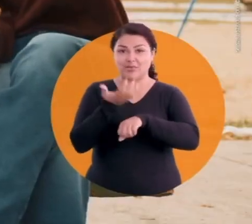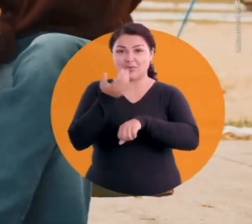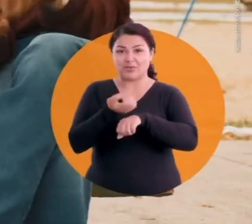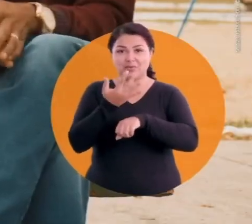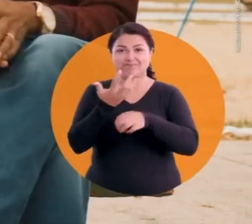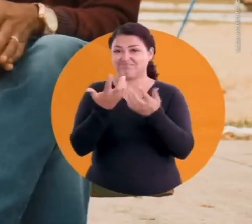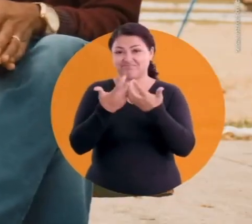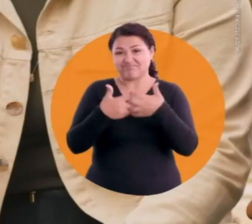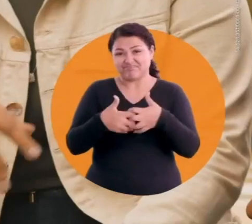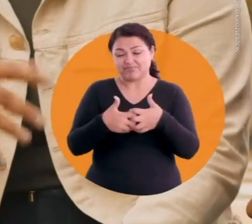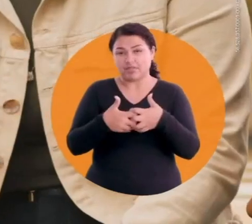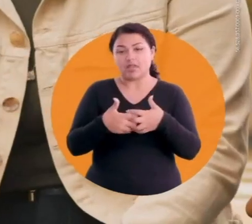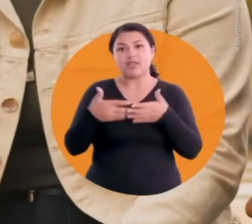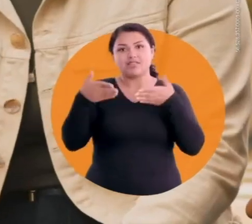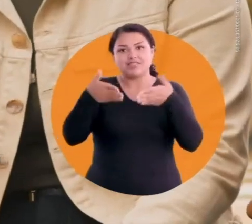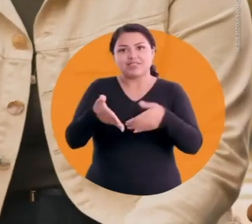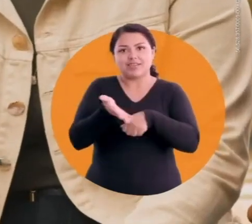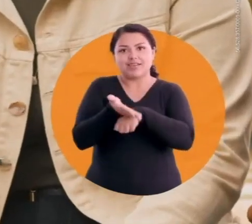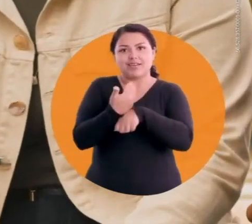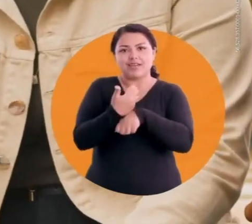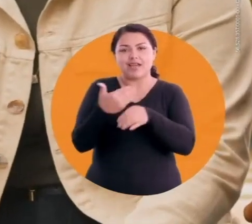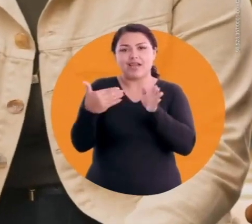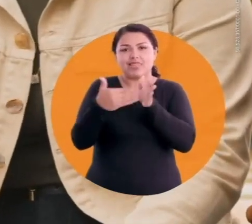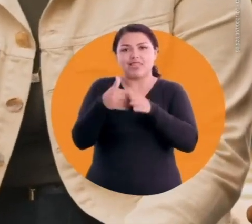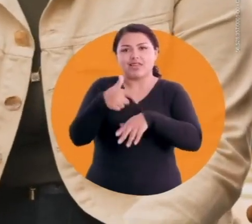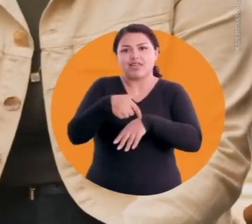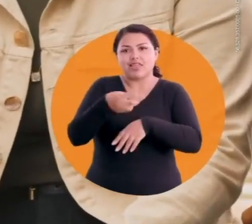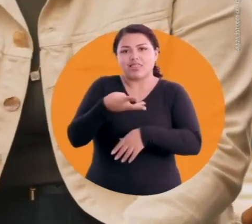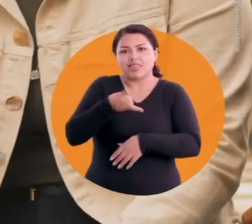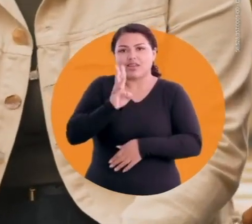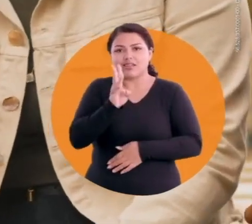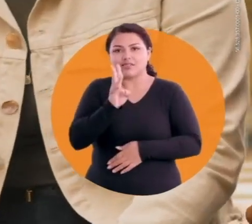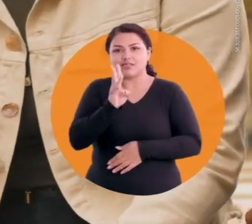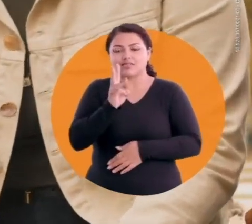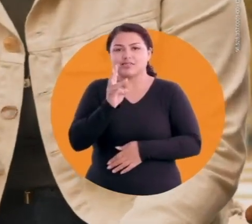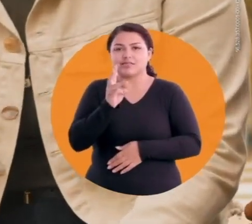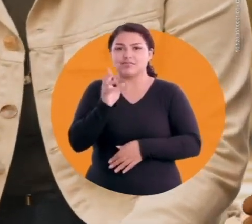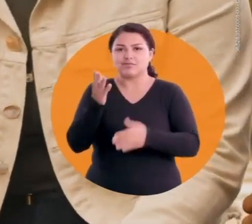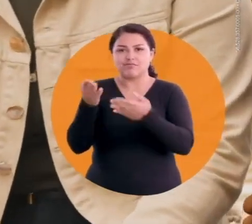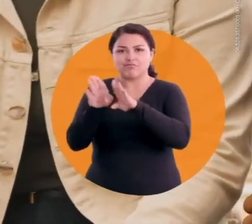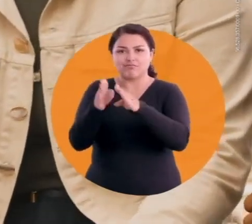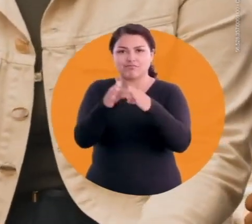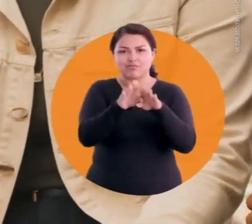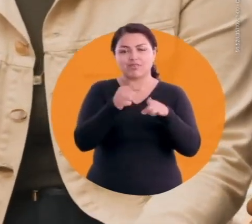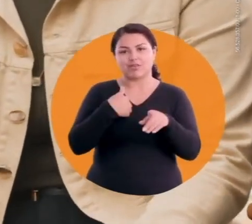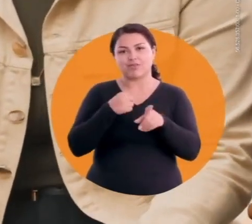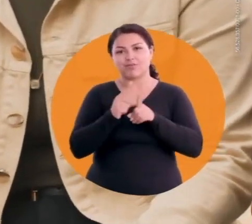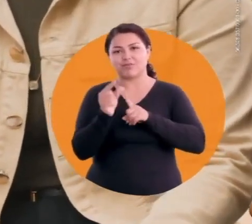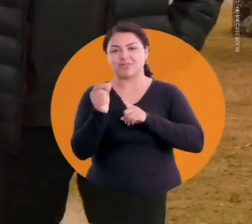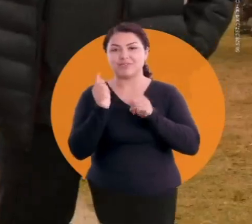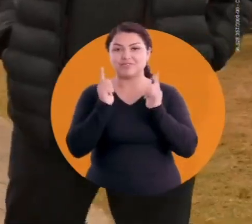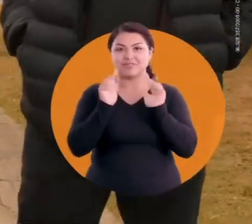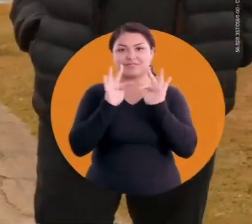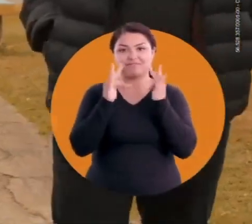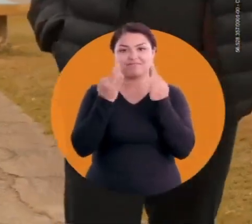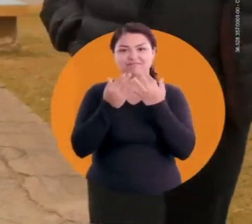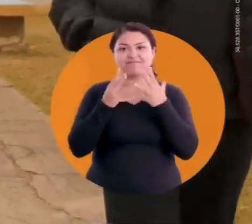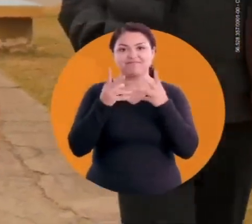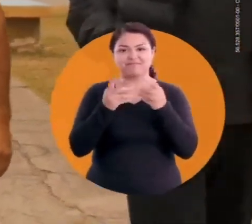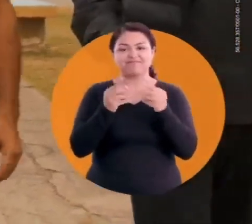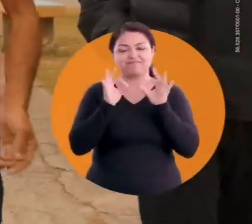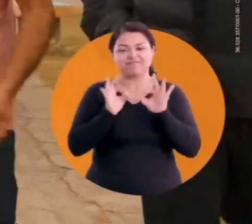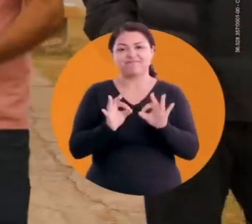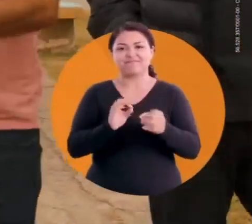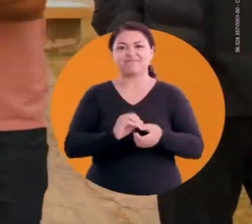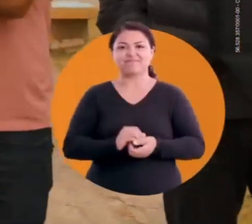chafareis não funcionavam A gente chega aqui na feira cedo e está há três horas, as barcas estão fechando É o horário que a gente está indo embora, em diversão pra família